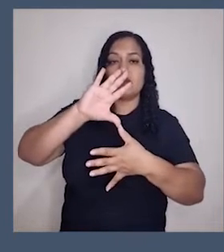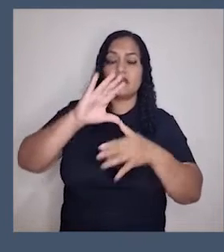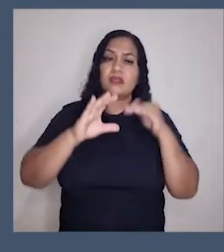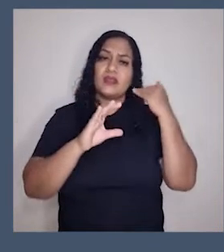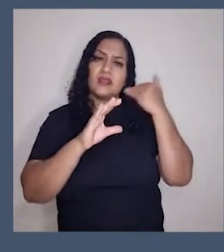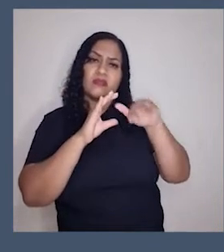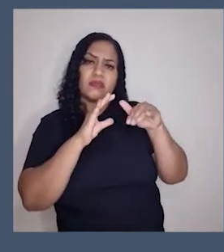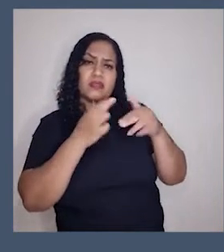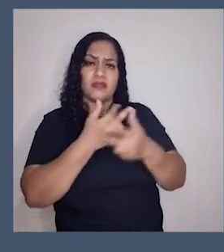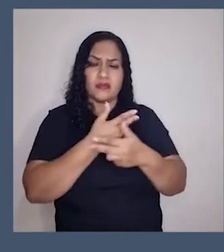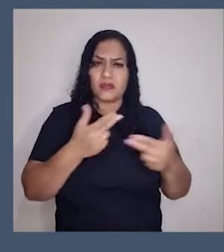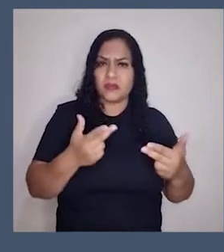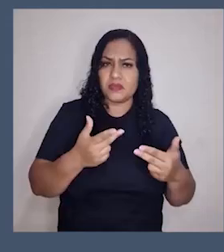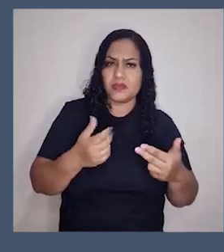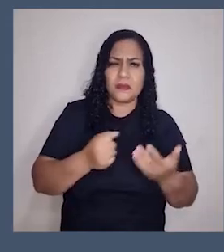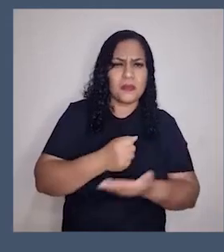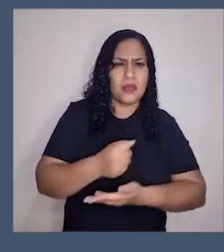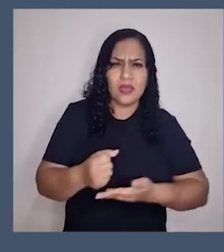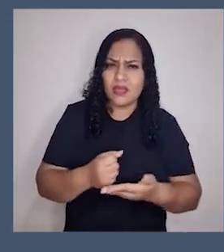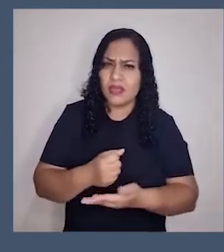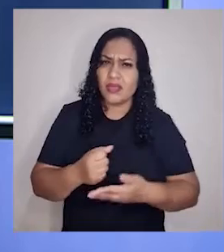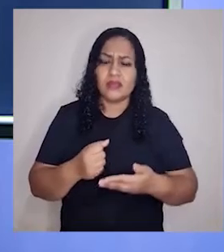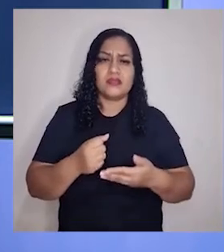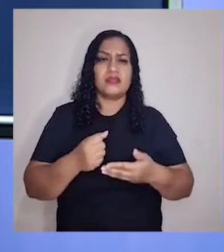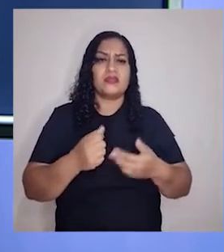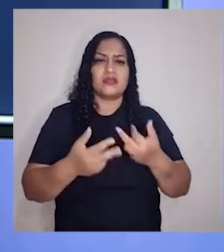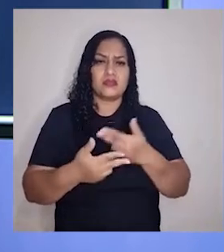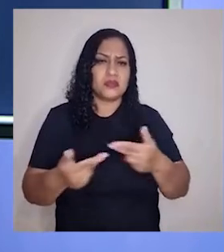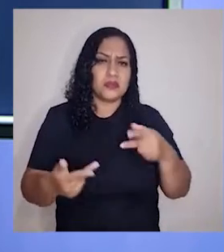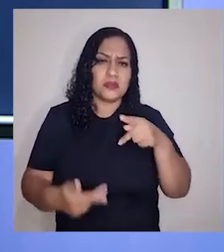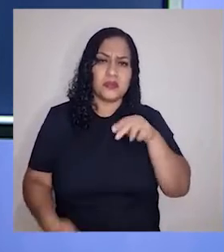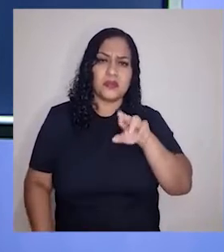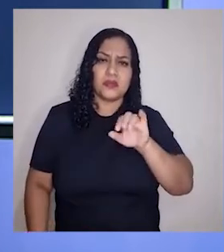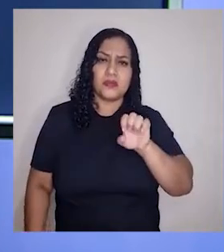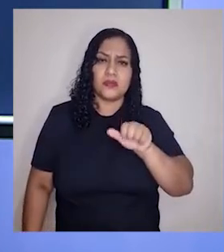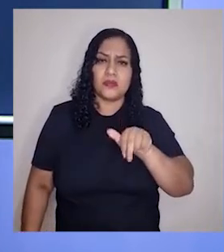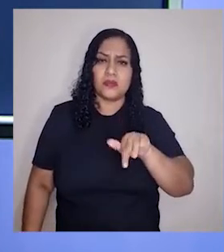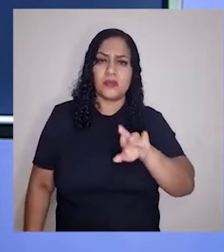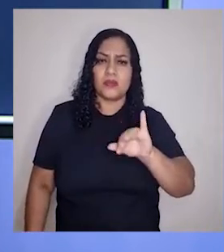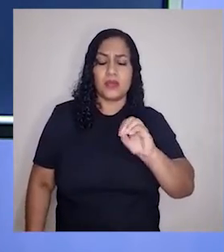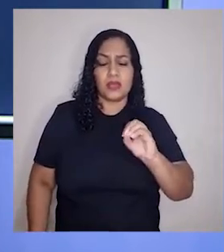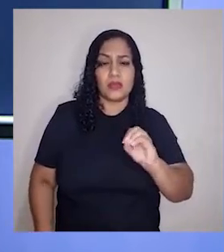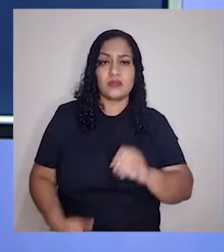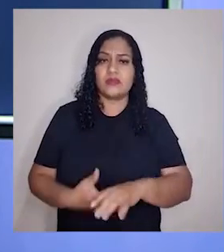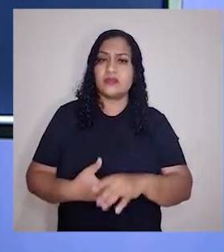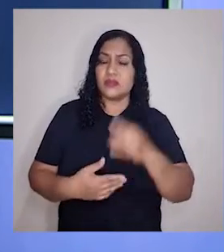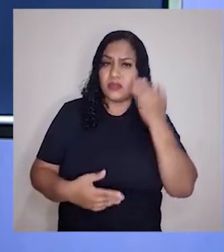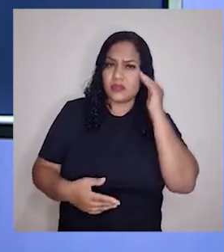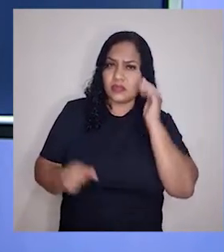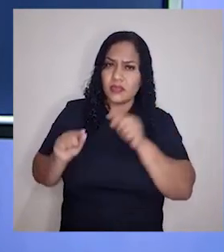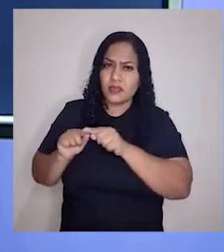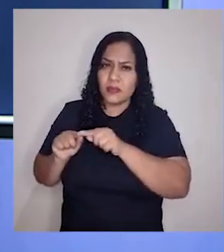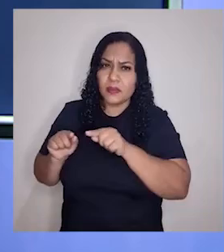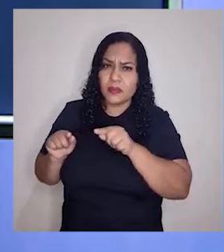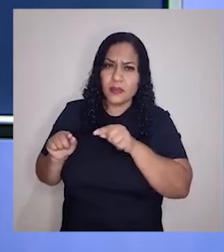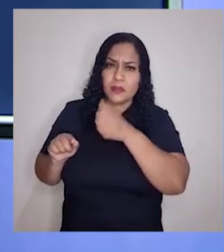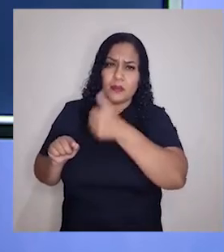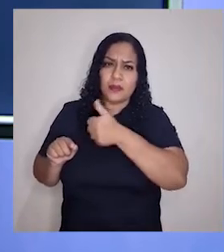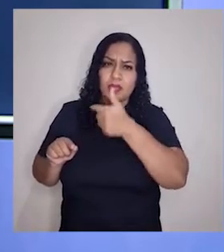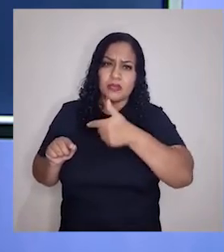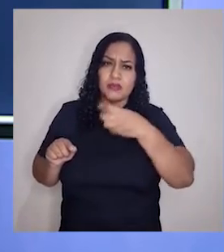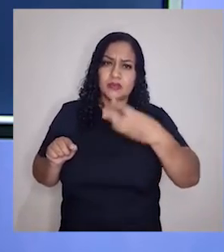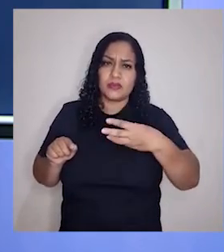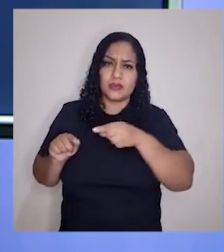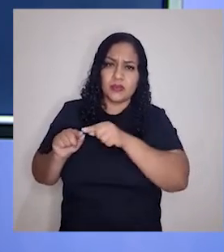enviavam ainda produtos primários. Vocês perceberam que da segunda pra terceira fase, as colônias pouco